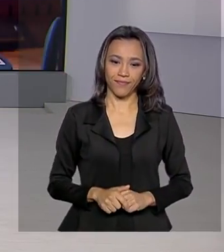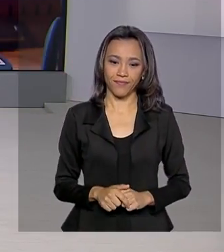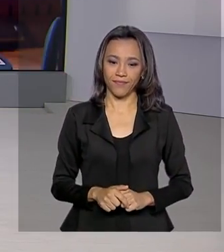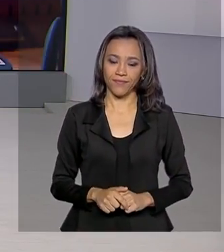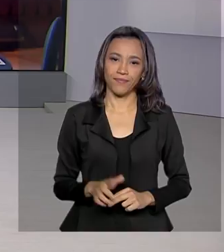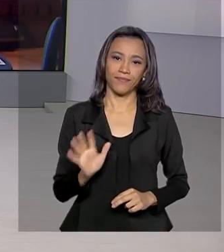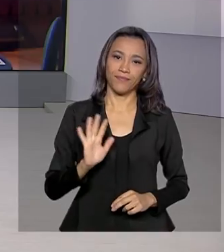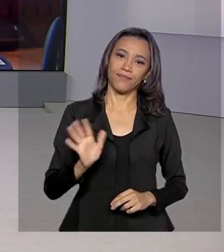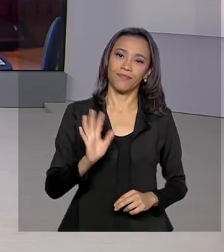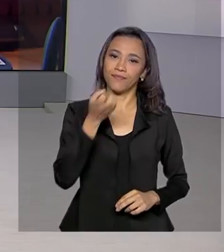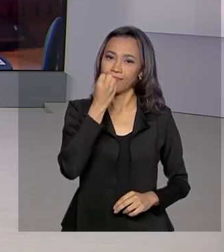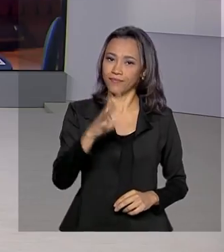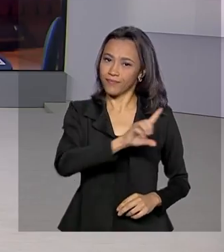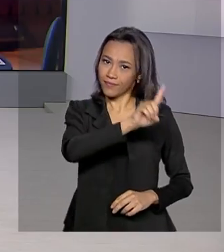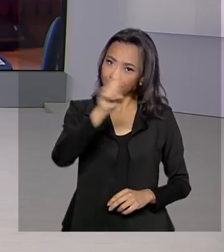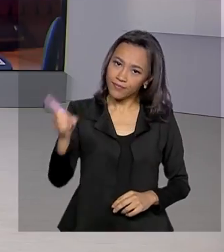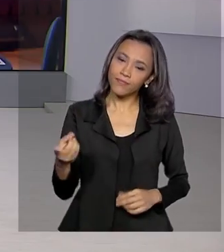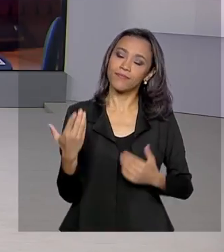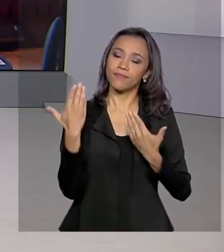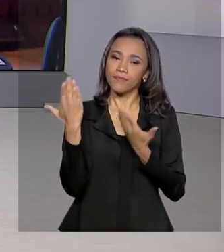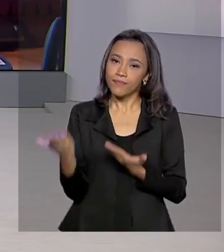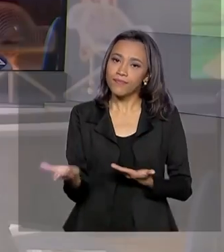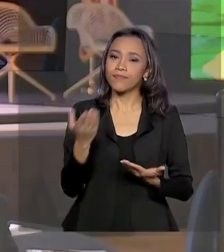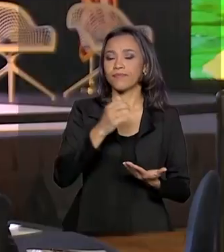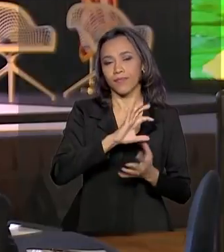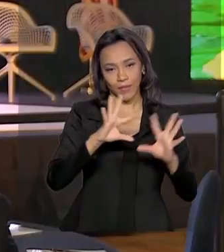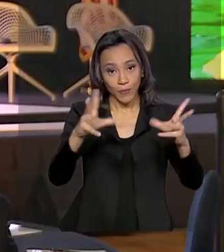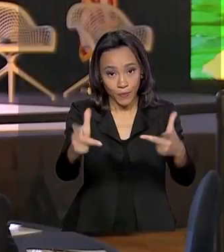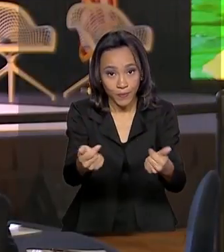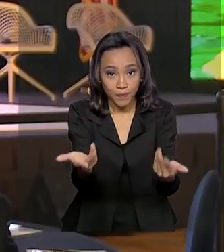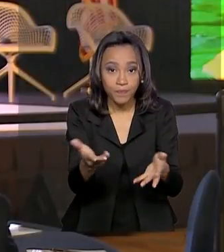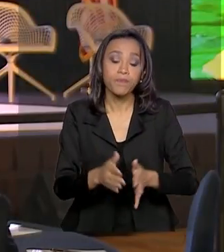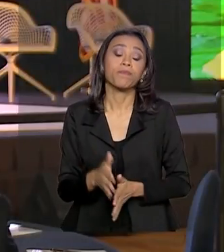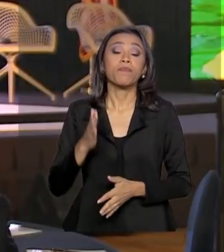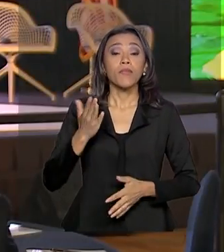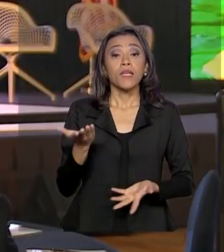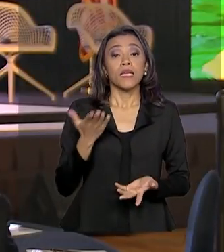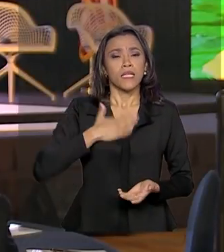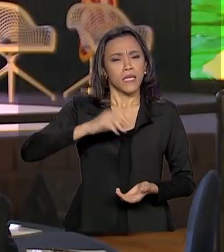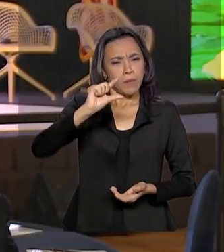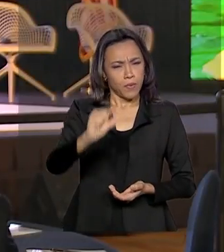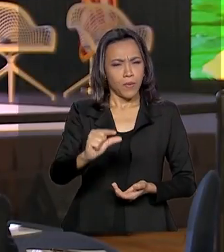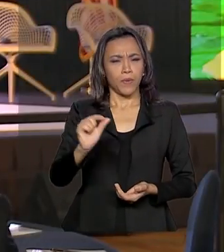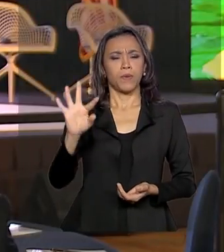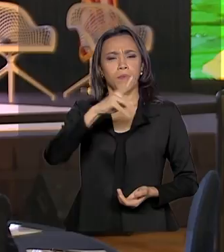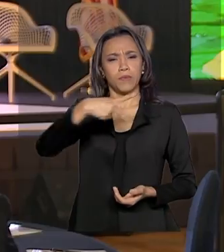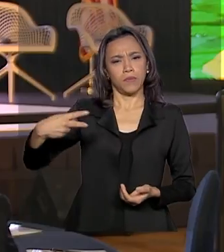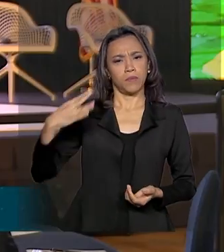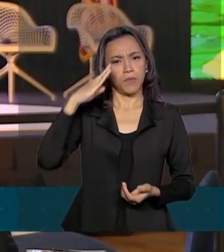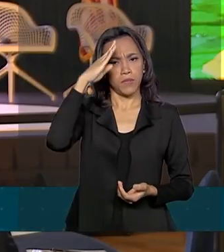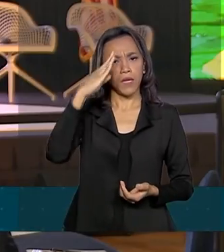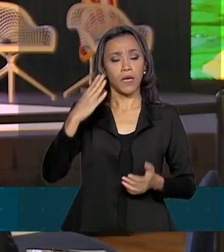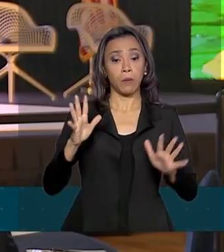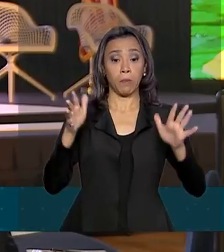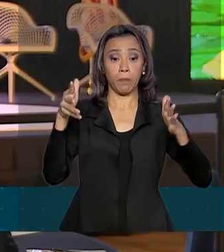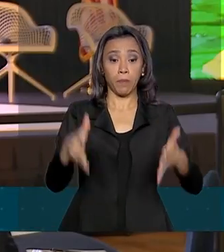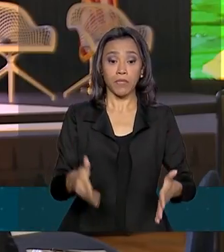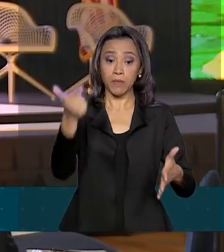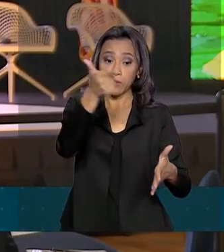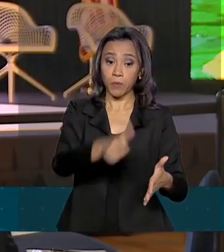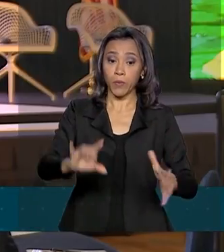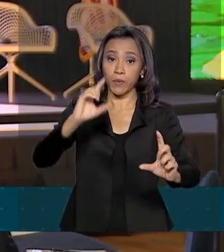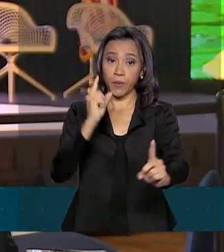Oi, Renata, bom dia para você, bom dia a todos. Bem, daqui a pouco o presidente Jair Bolsonaro participa de mais um evento